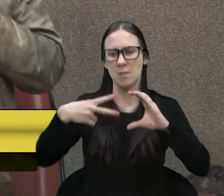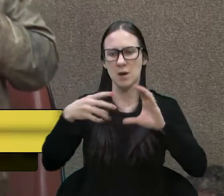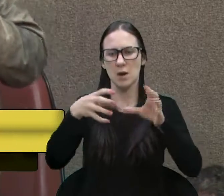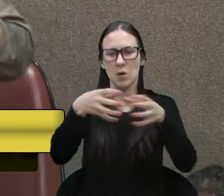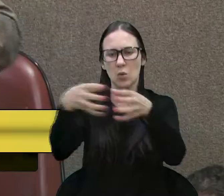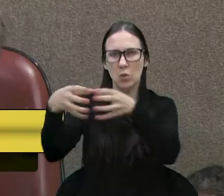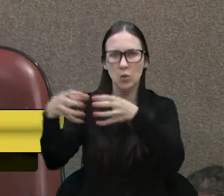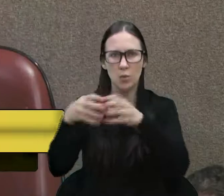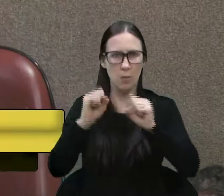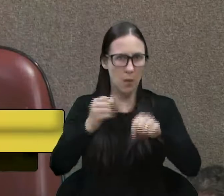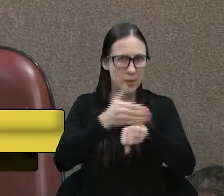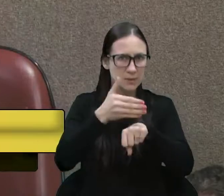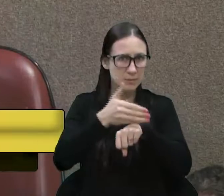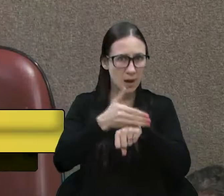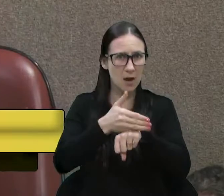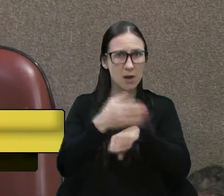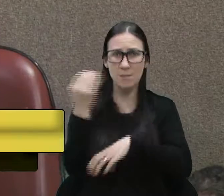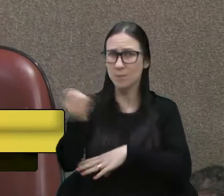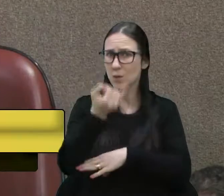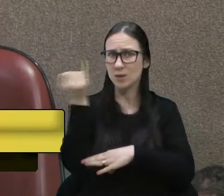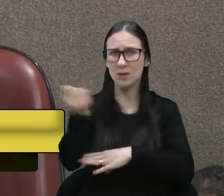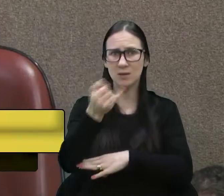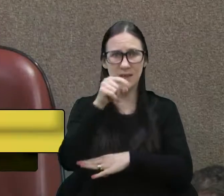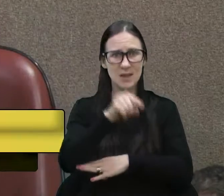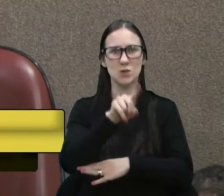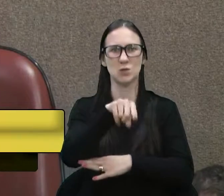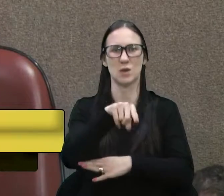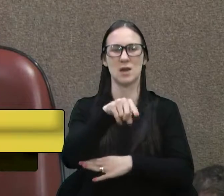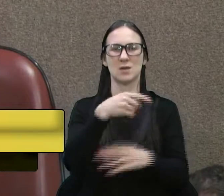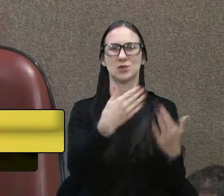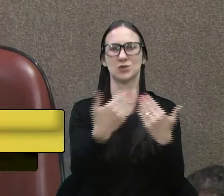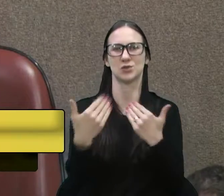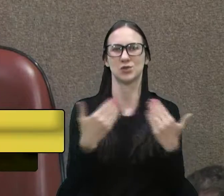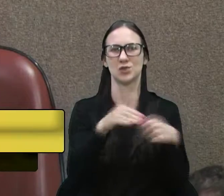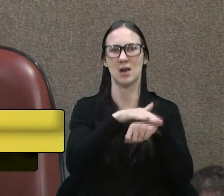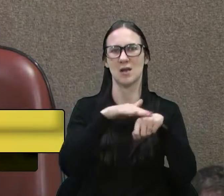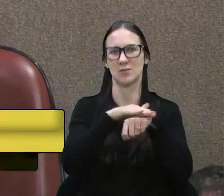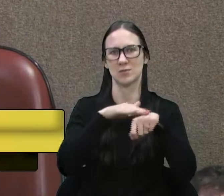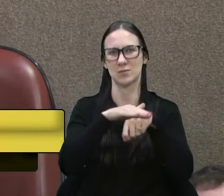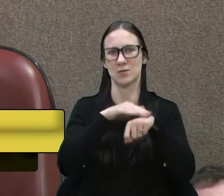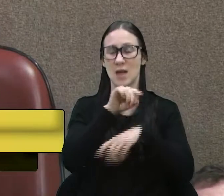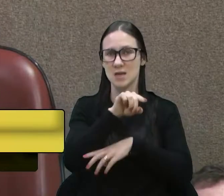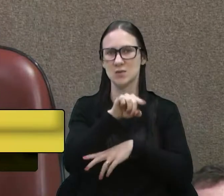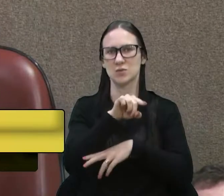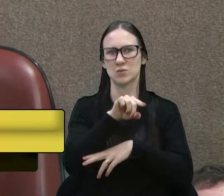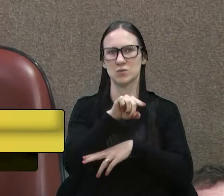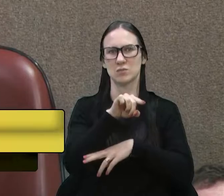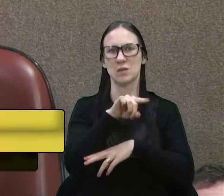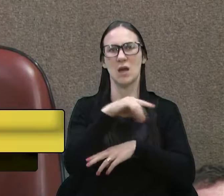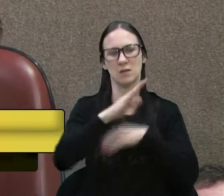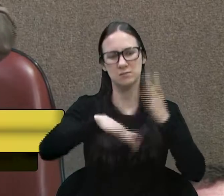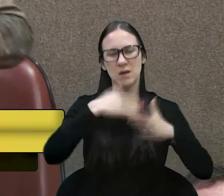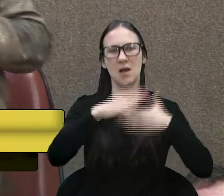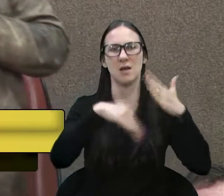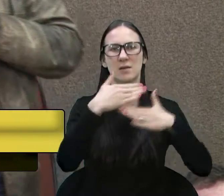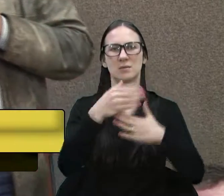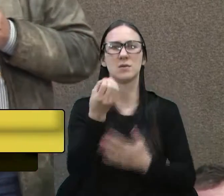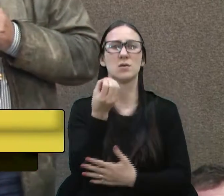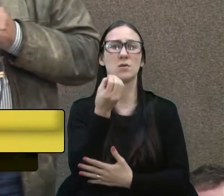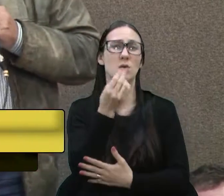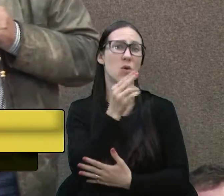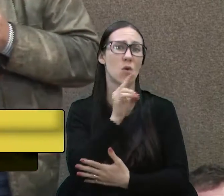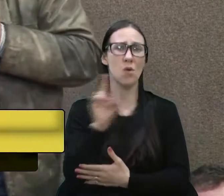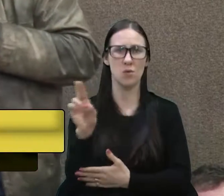participar? É importante o diálogo. Aí é o diálogo. Eu penso que aí é o diálogo para nós construirmos. Ou nós vamos passar ao